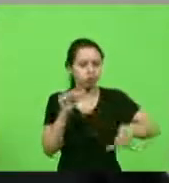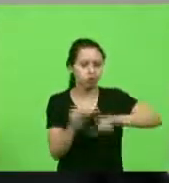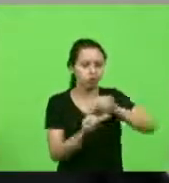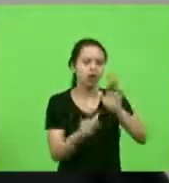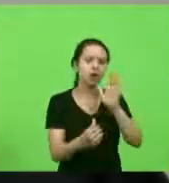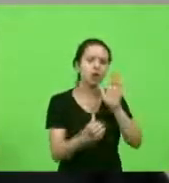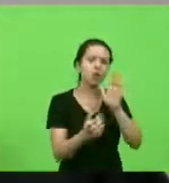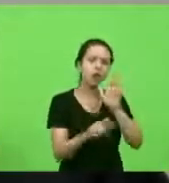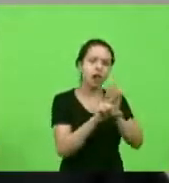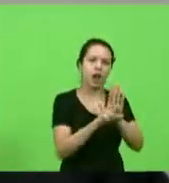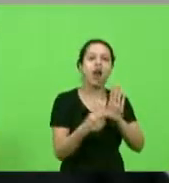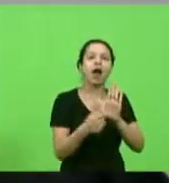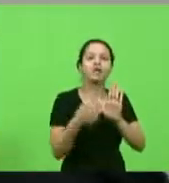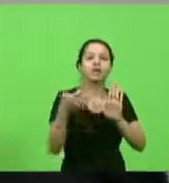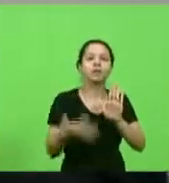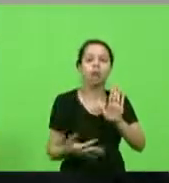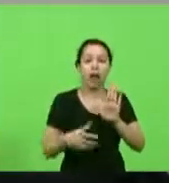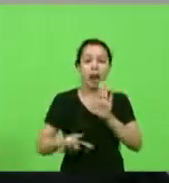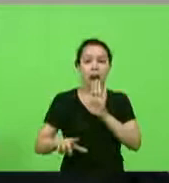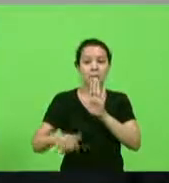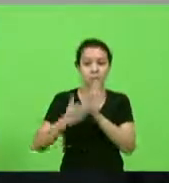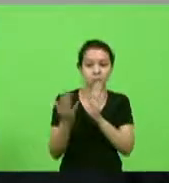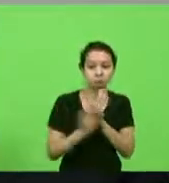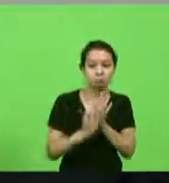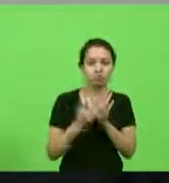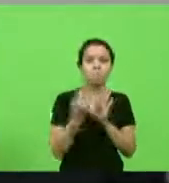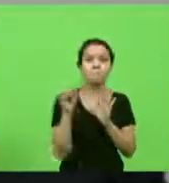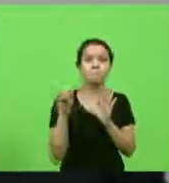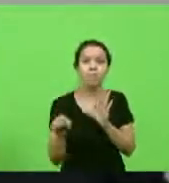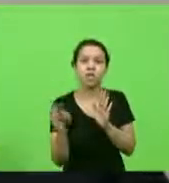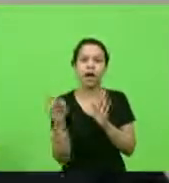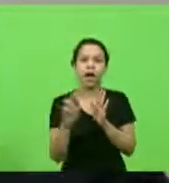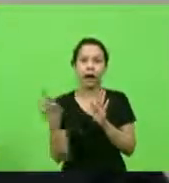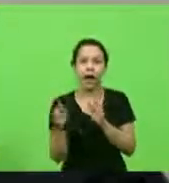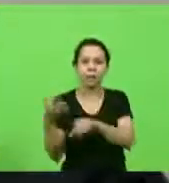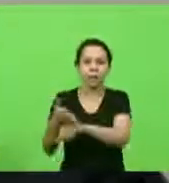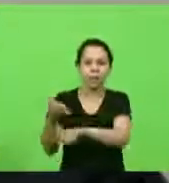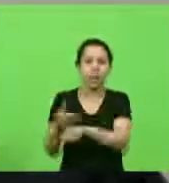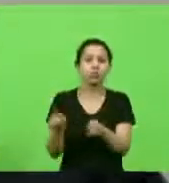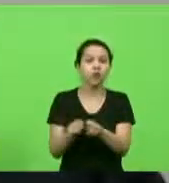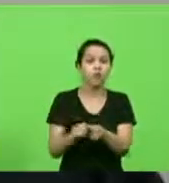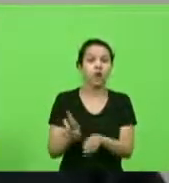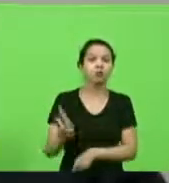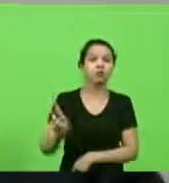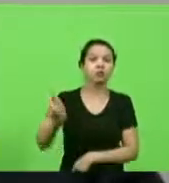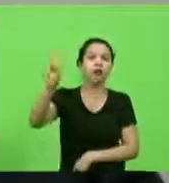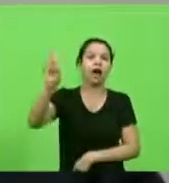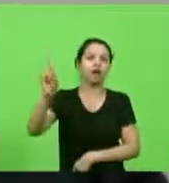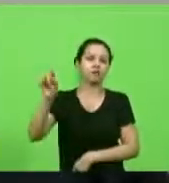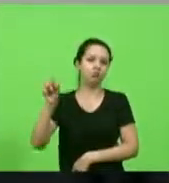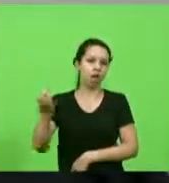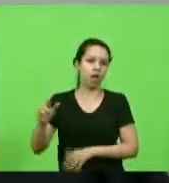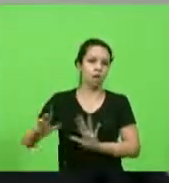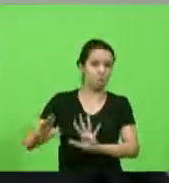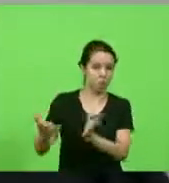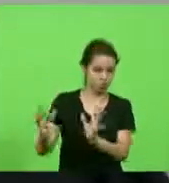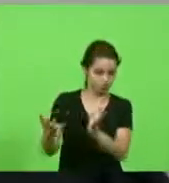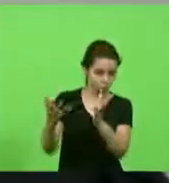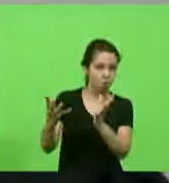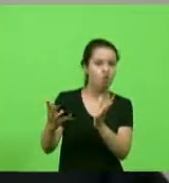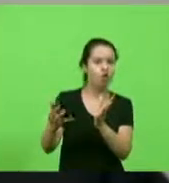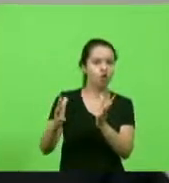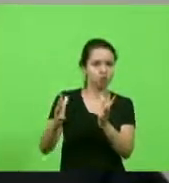multa para quem estiver participando de mil reais e quem for o organizador o incentivador o promotor do